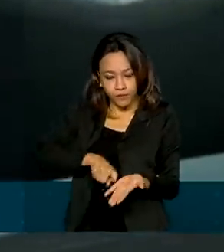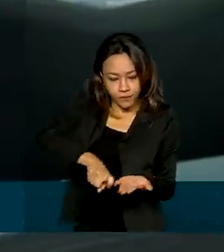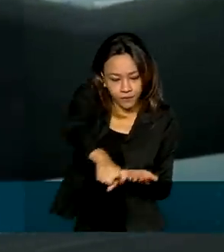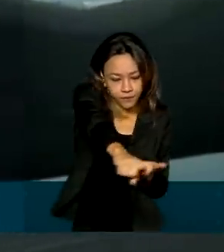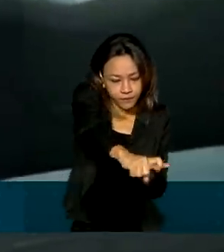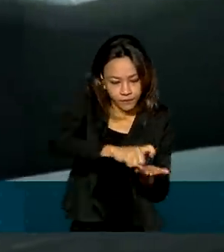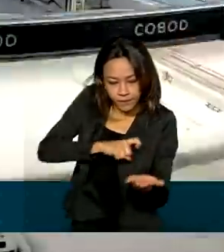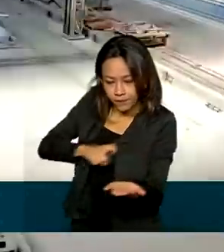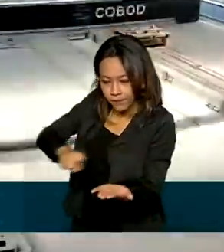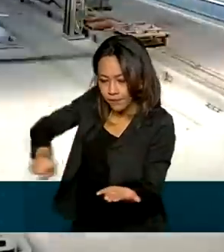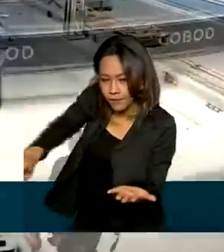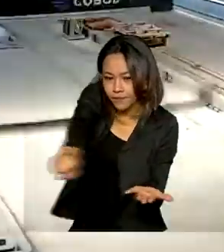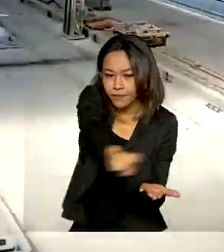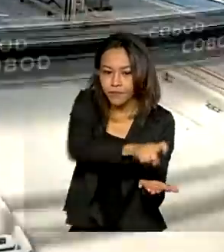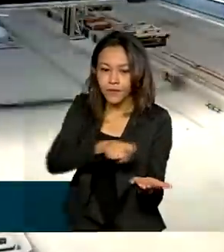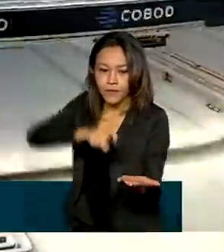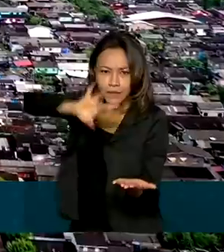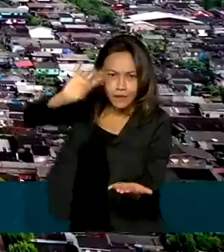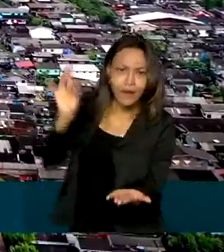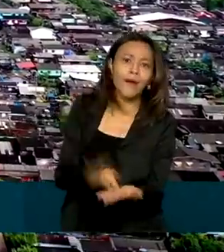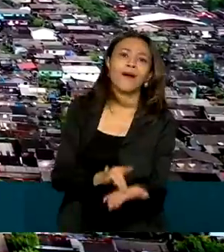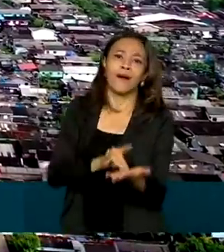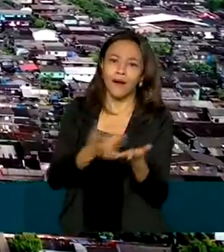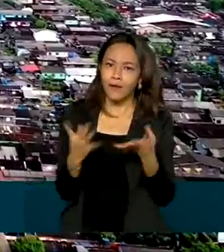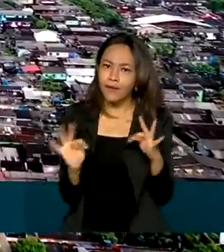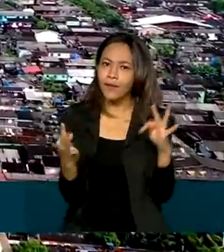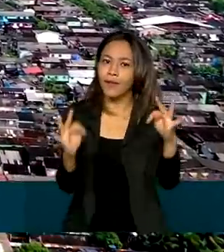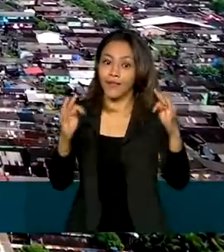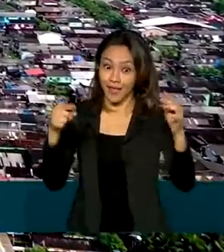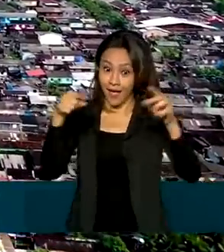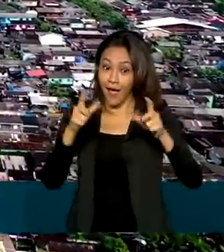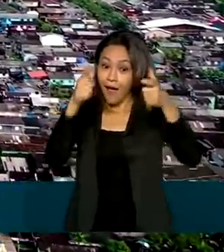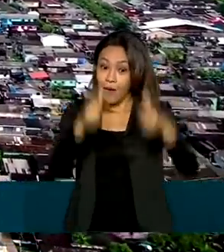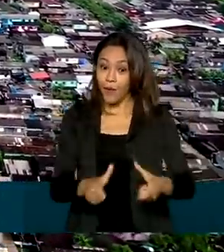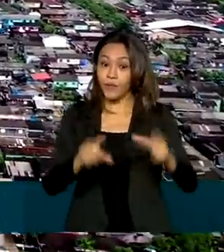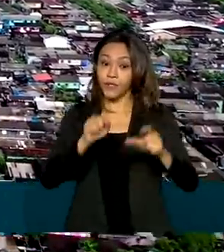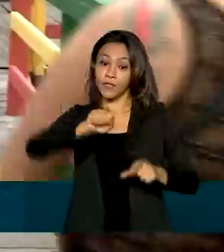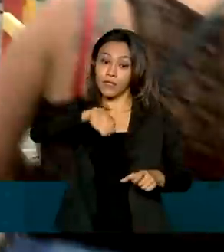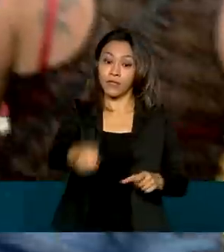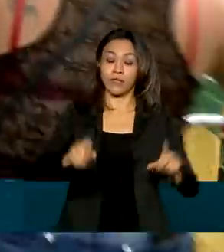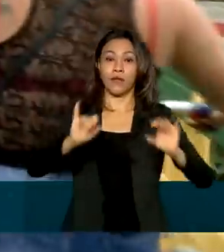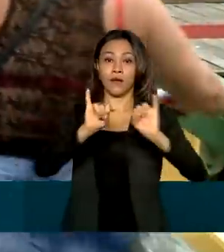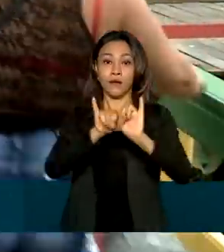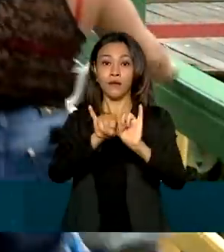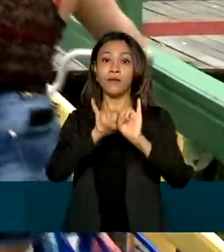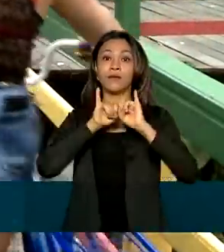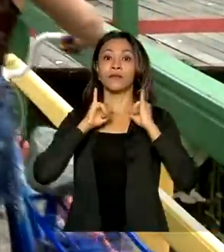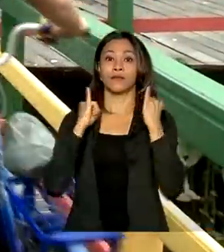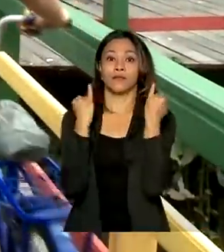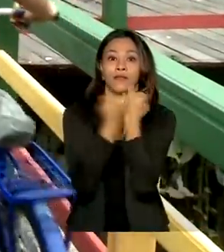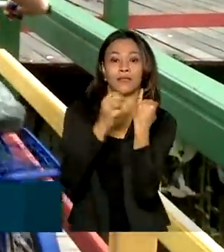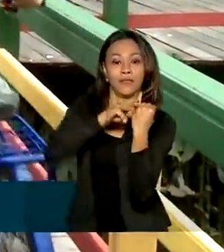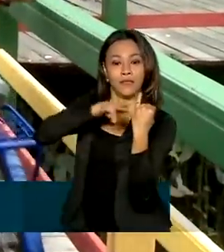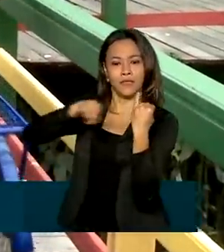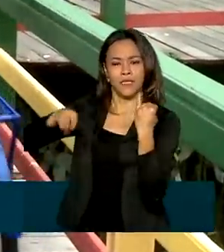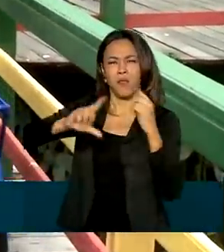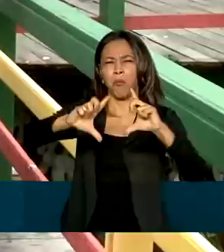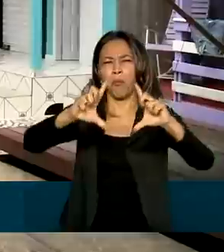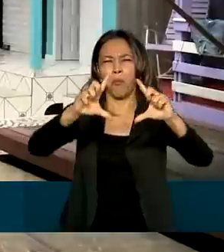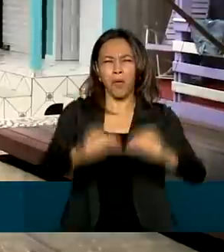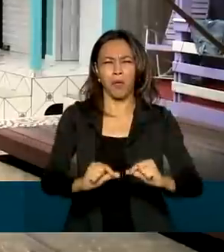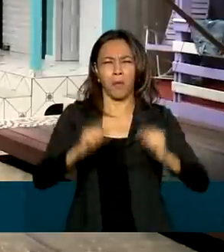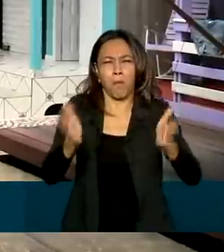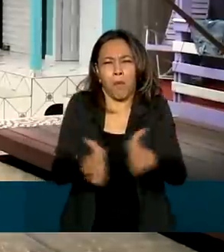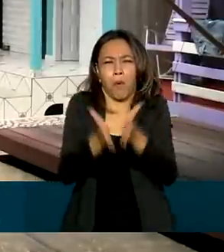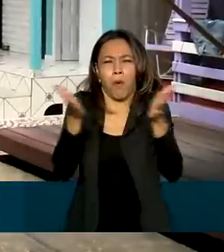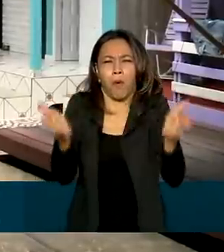Uma realidade tecnológica que chega à ilha do Marajó, no Pará, região com o menor índice de desenvolvimento